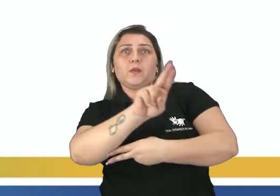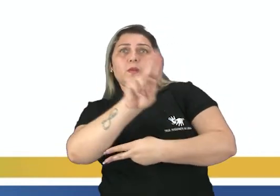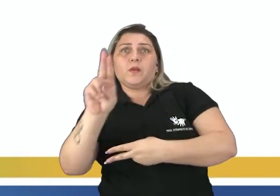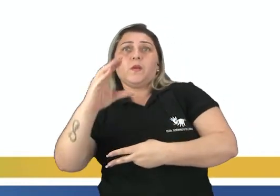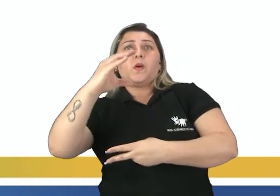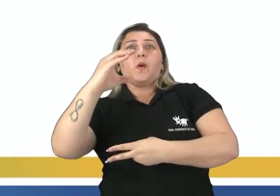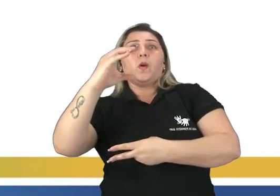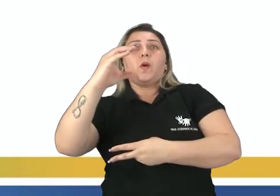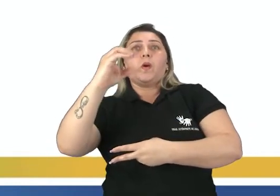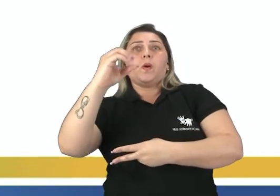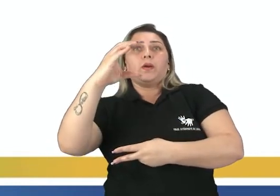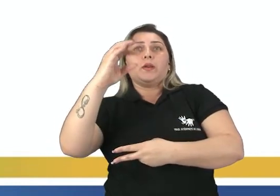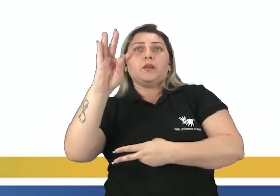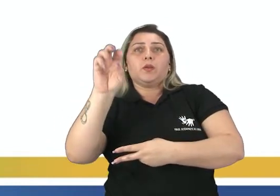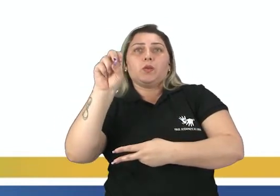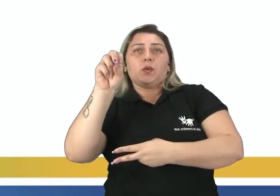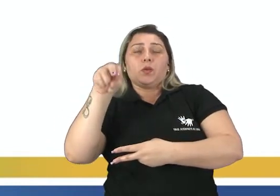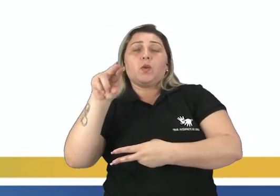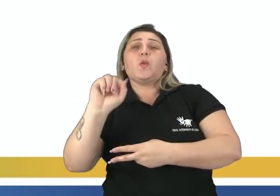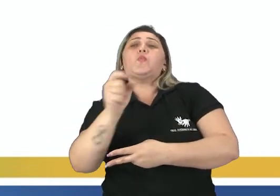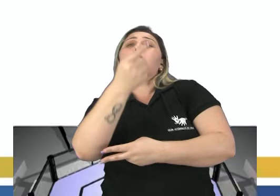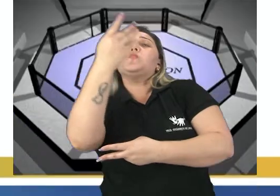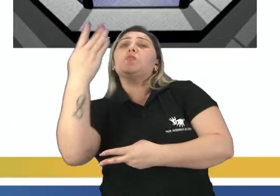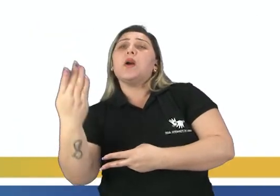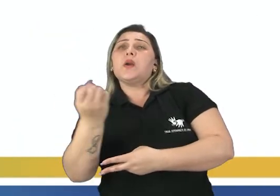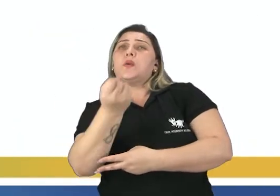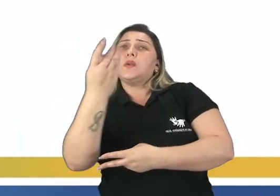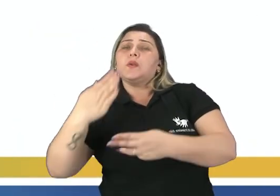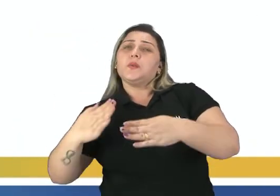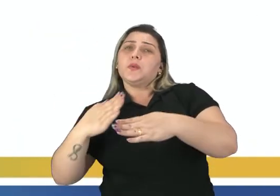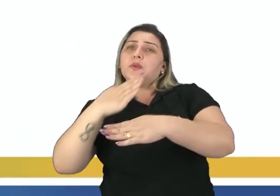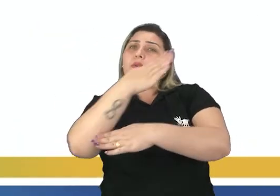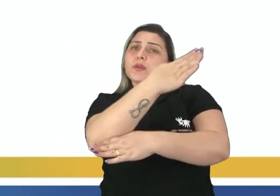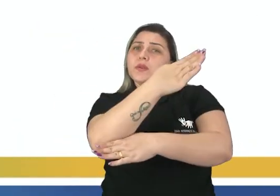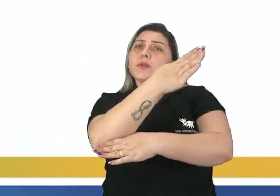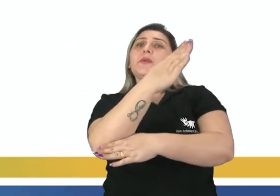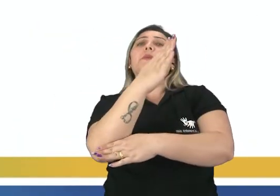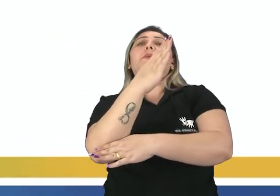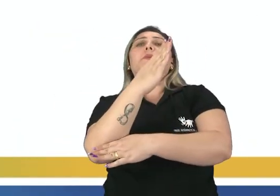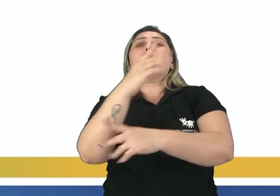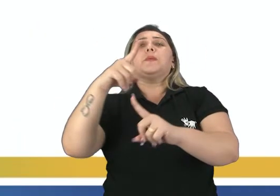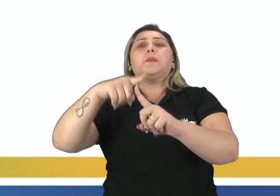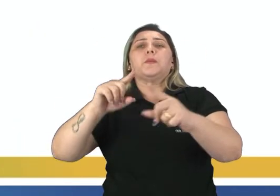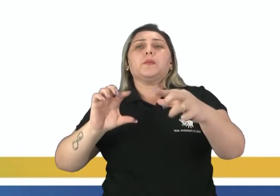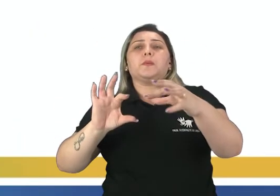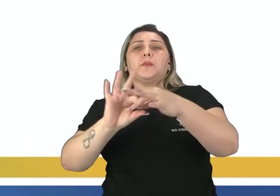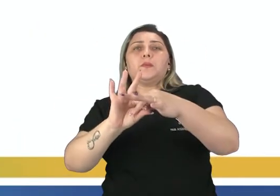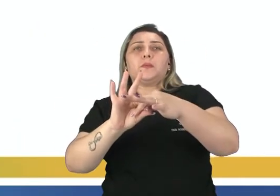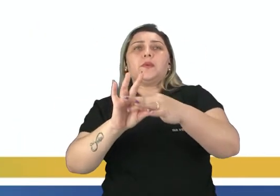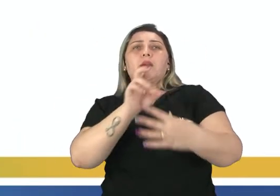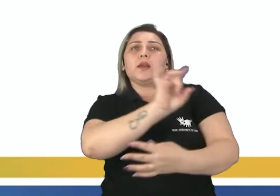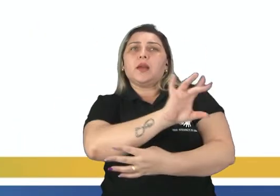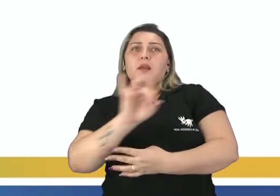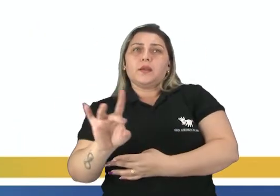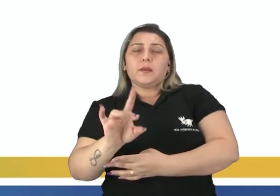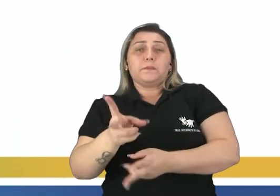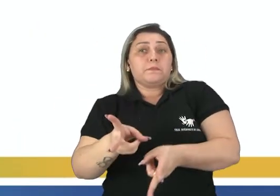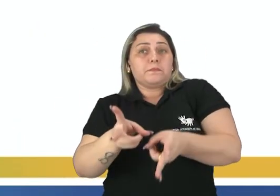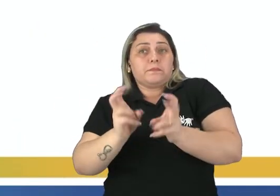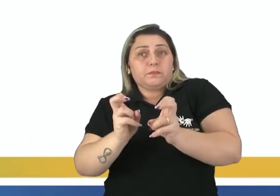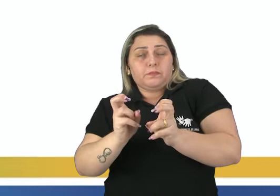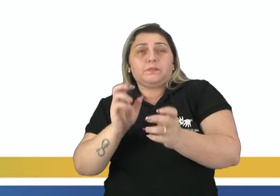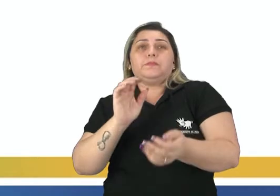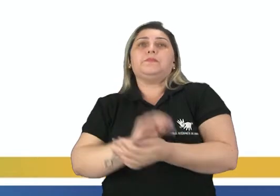Qual a quantidade de diagonais que partem de cada vértice desse polígono? Então percebam que as